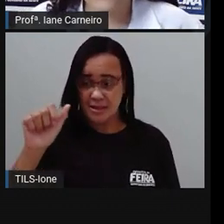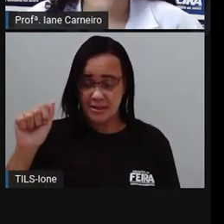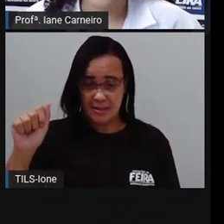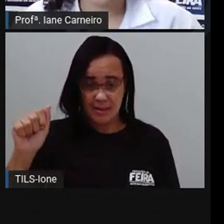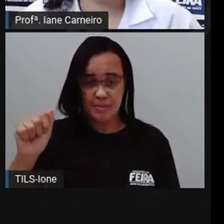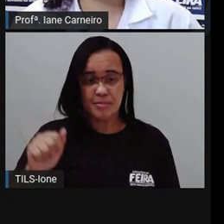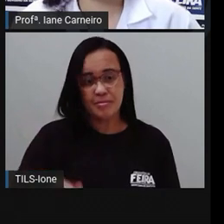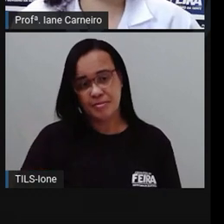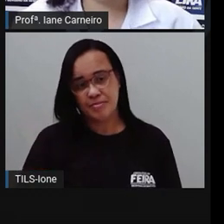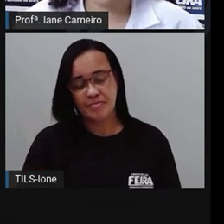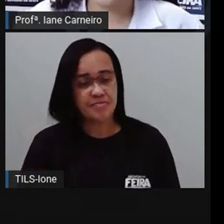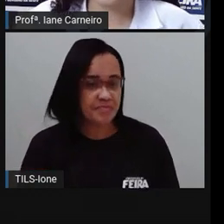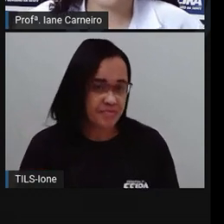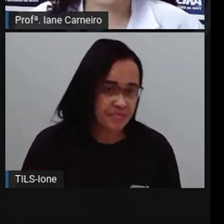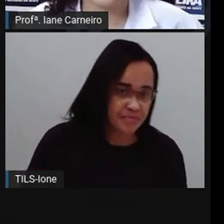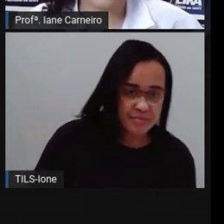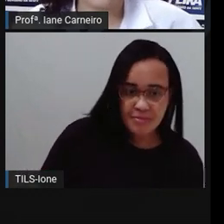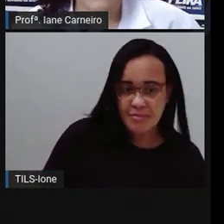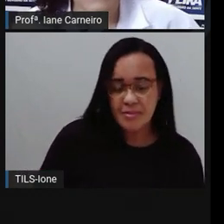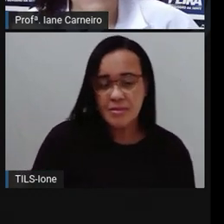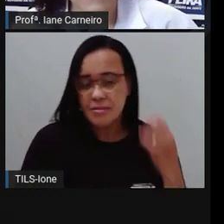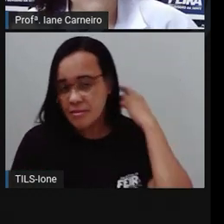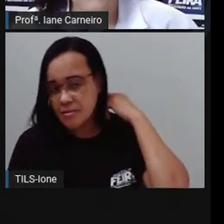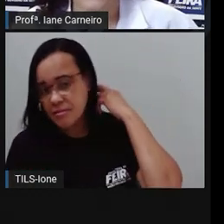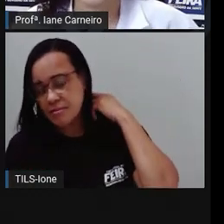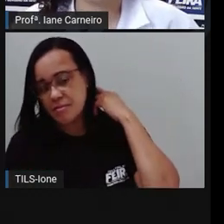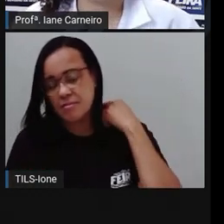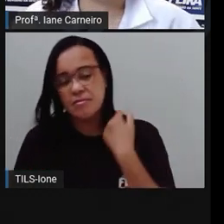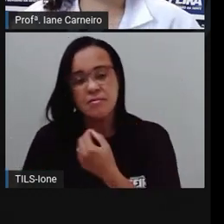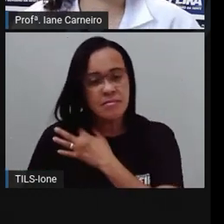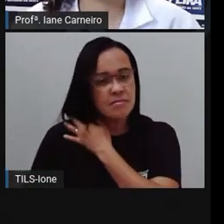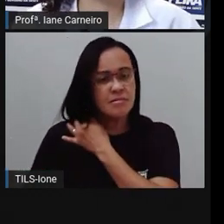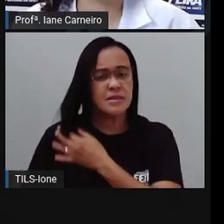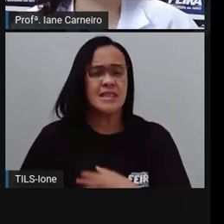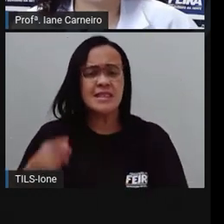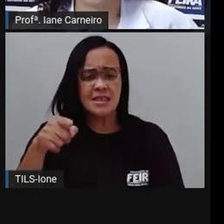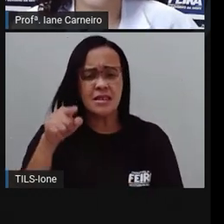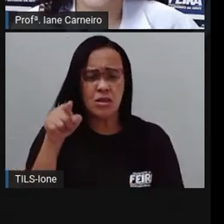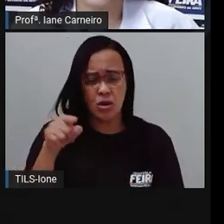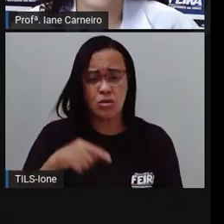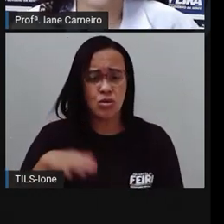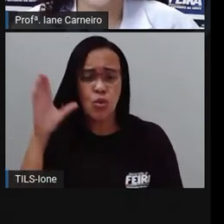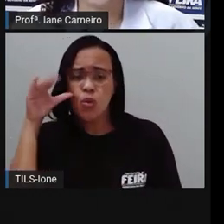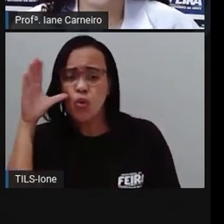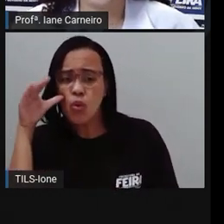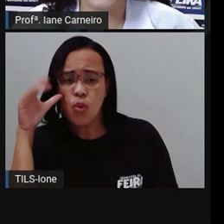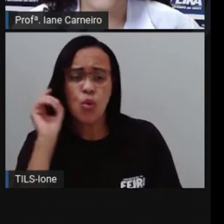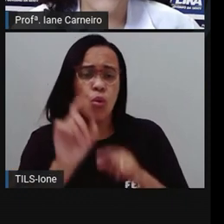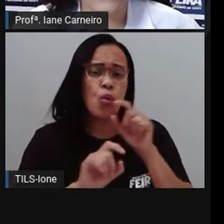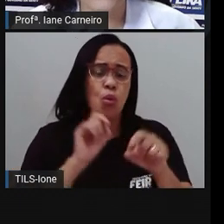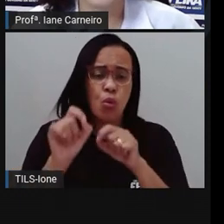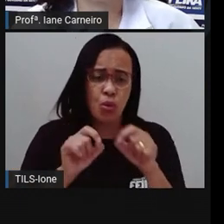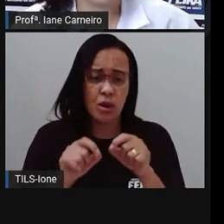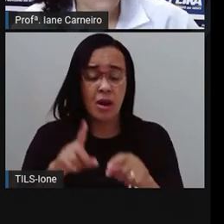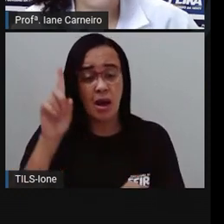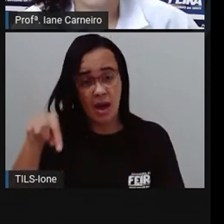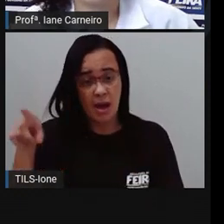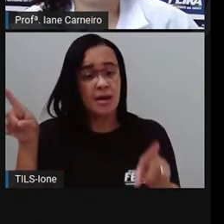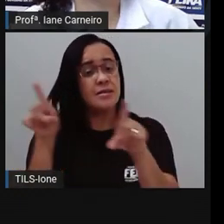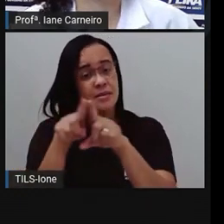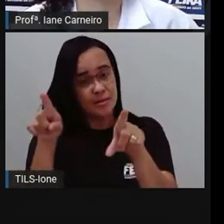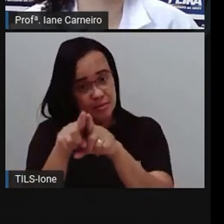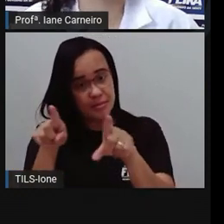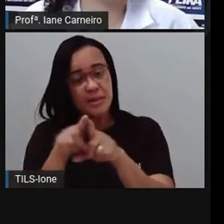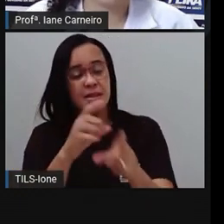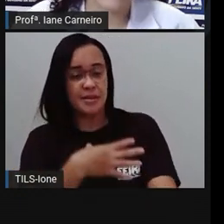curiosidade que a Proiane vai trazer sobre a cabrita, né? A cabrita também é um mamífero que também se